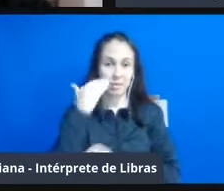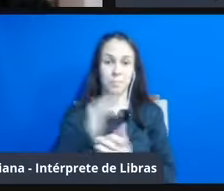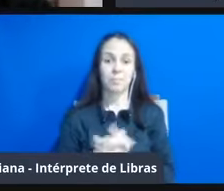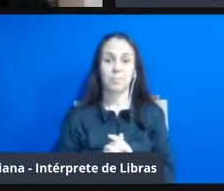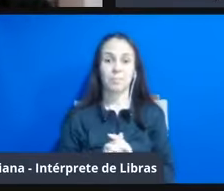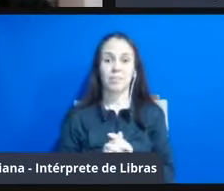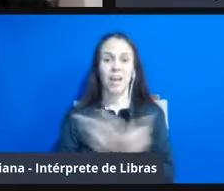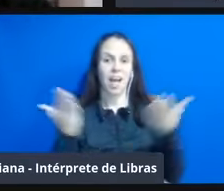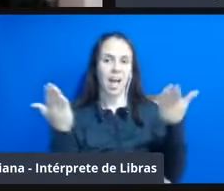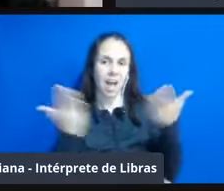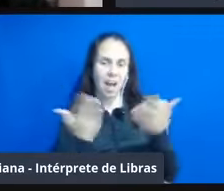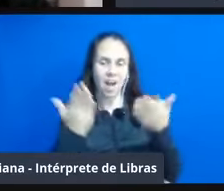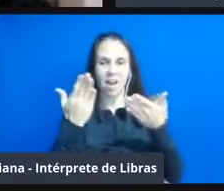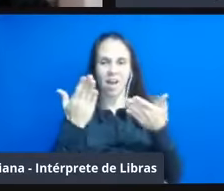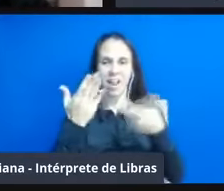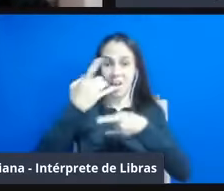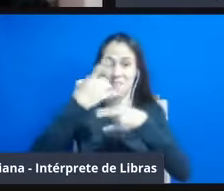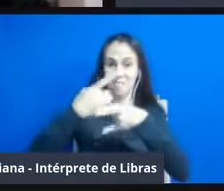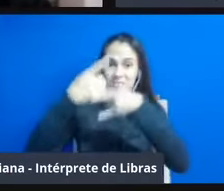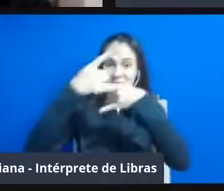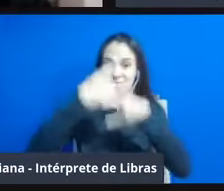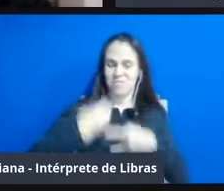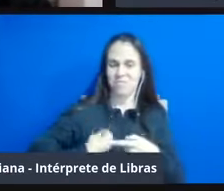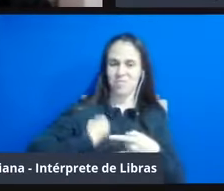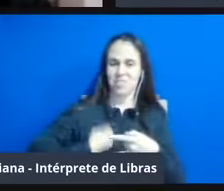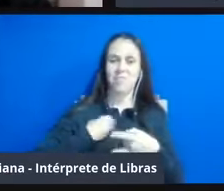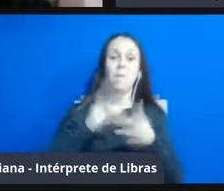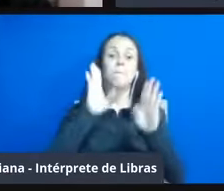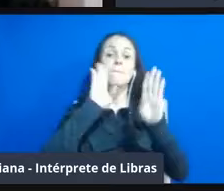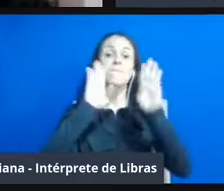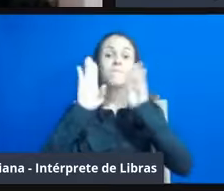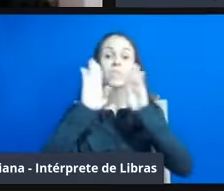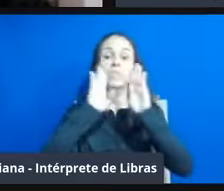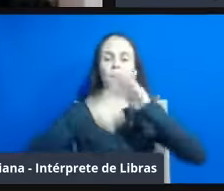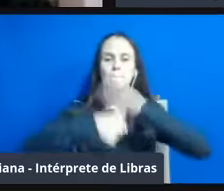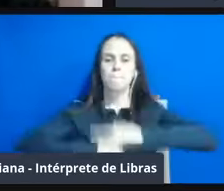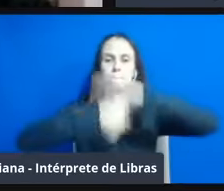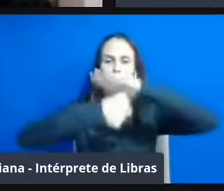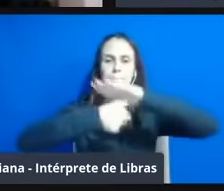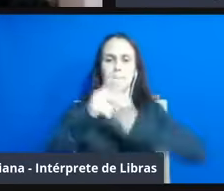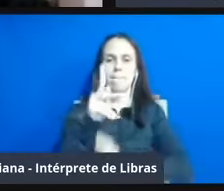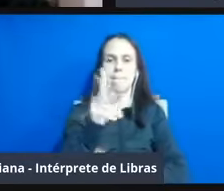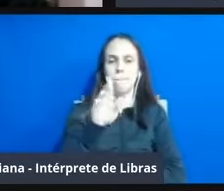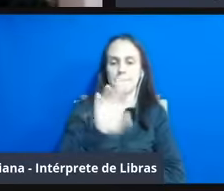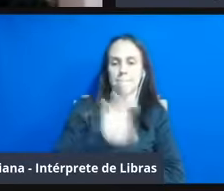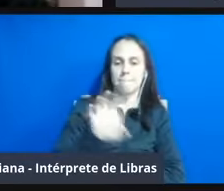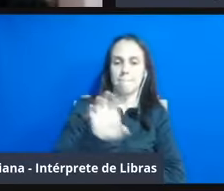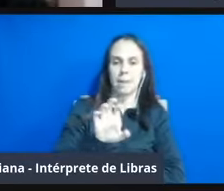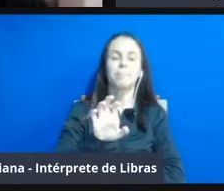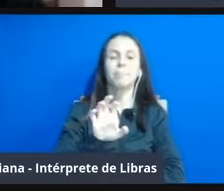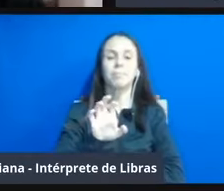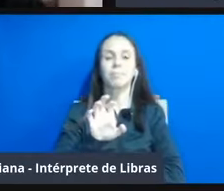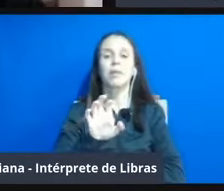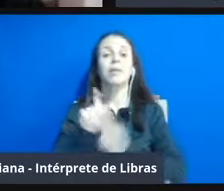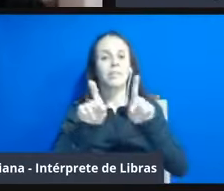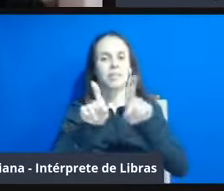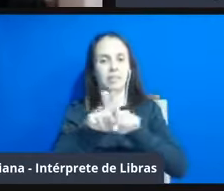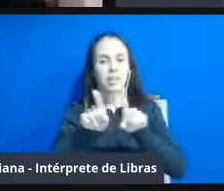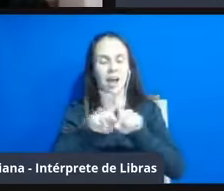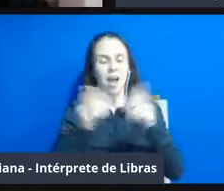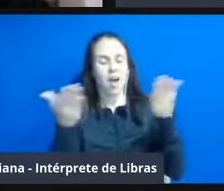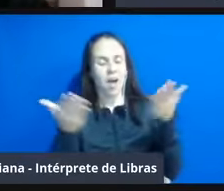ao vivo na página do Facebook, da Pró-Reitoria de Extensão e, em nome da UFSM, queremos